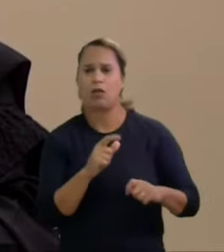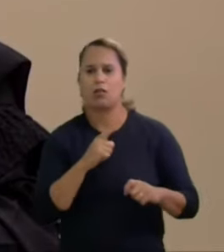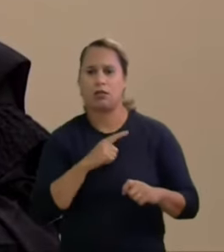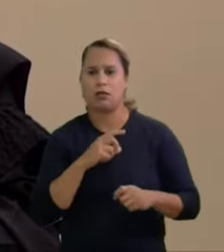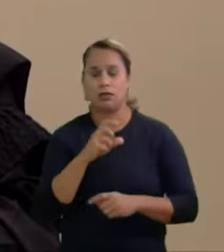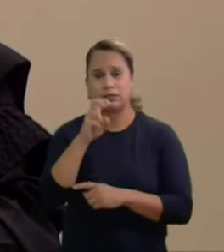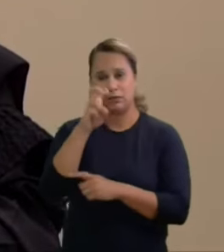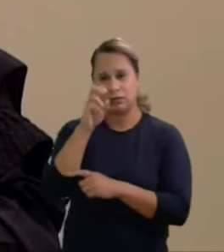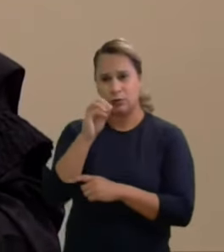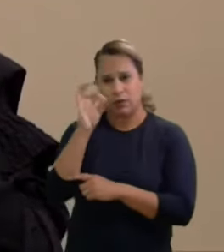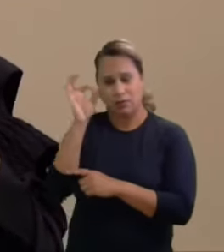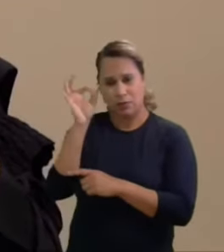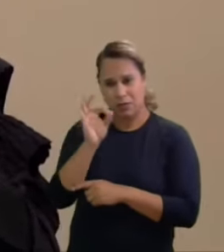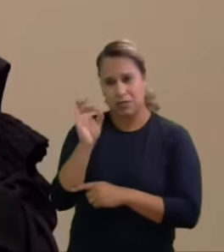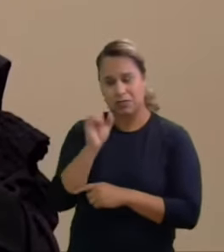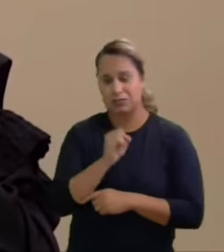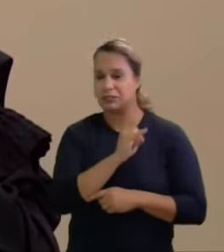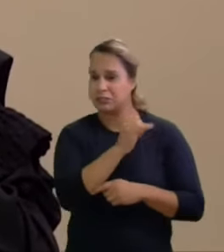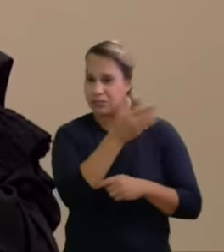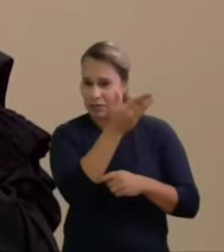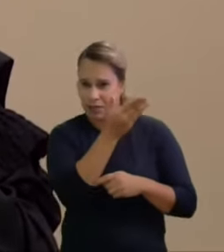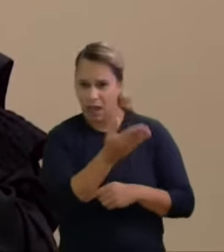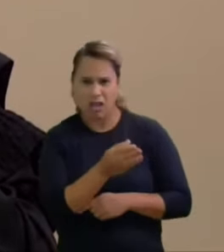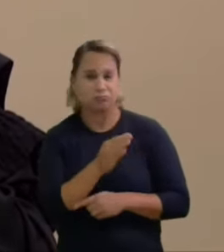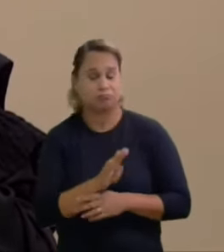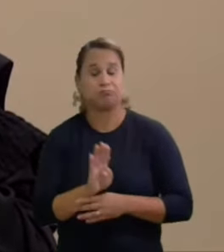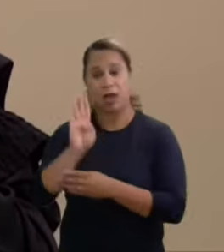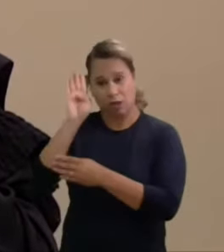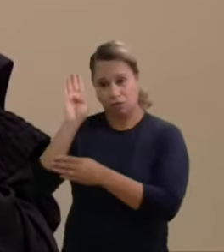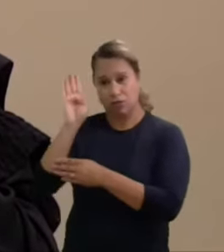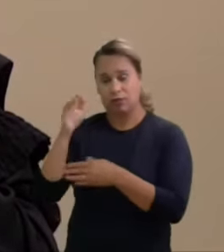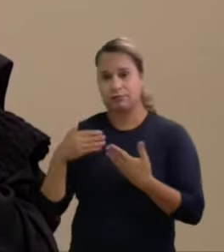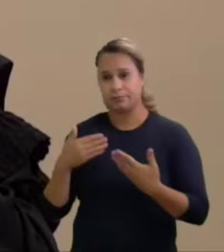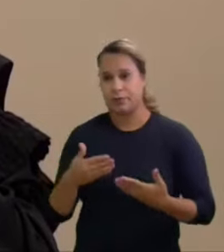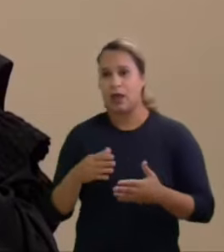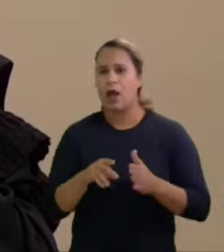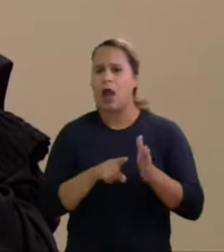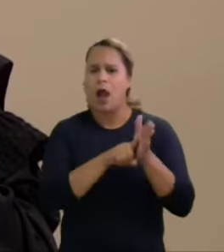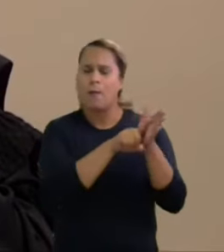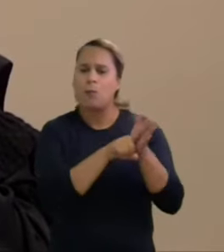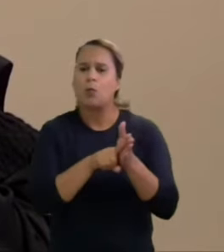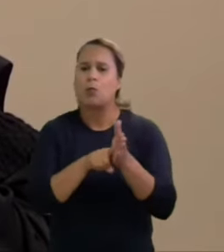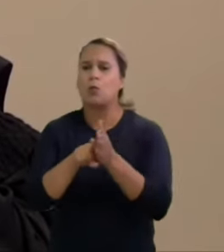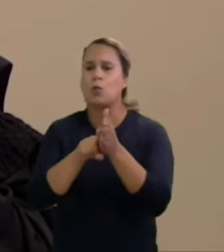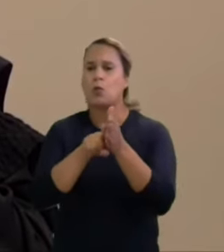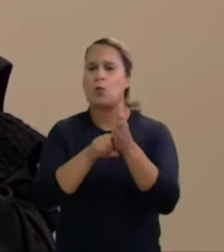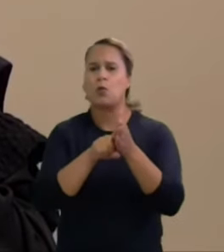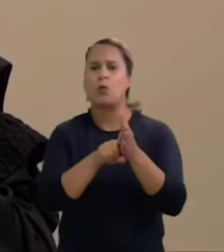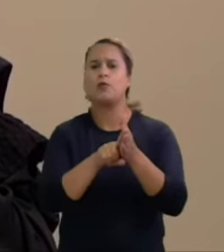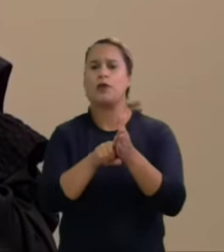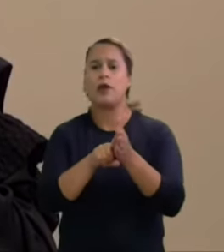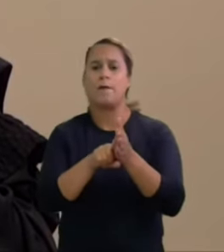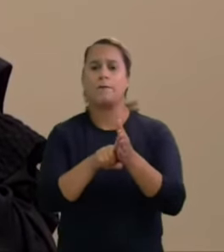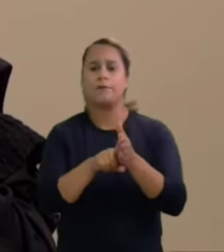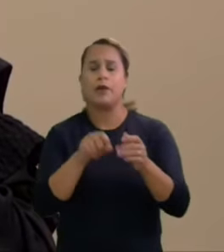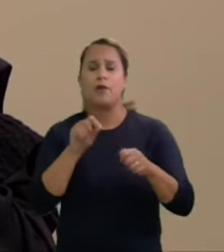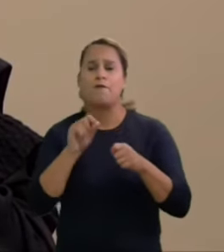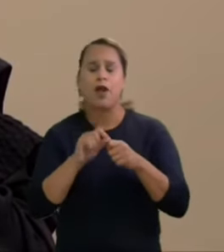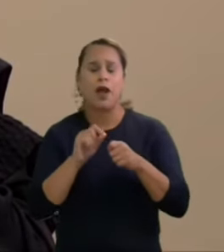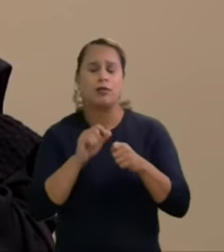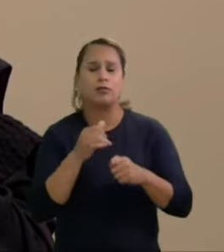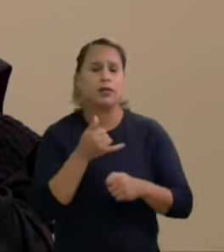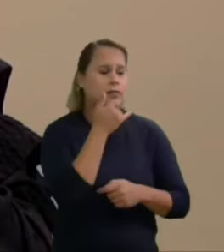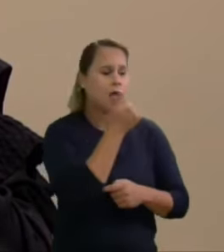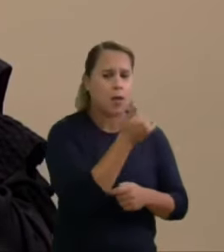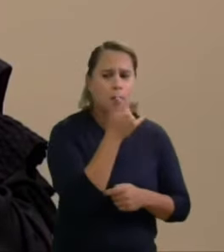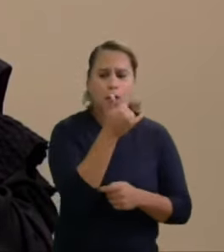candidato fecha aspas a pesquisa foi feita pelo telefone com eleitores de todo o país entre as pessoas que foram vidas na sondagem 26